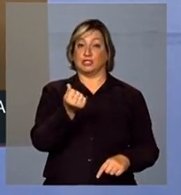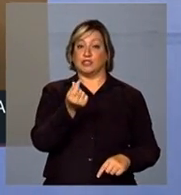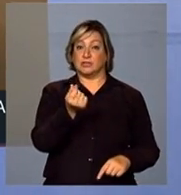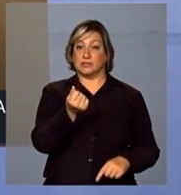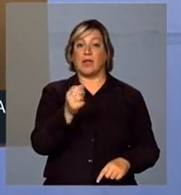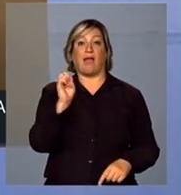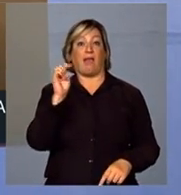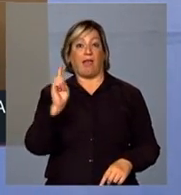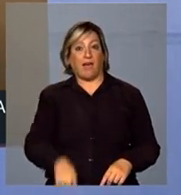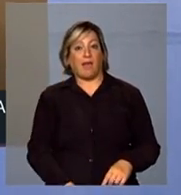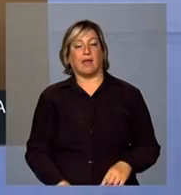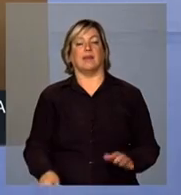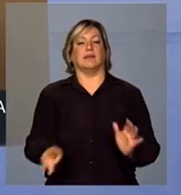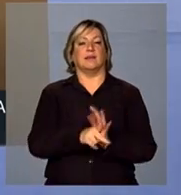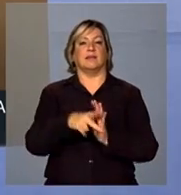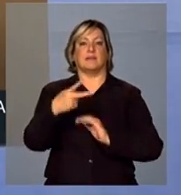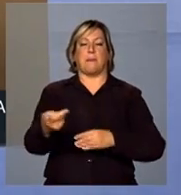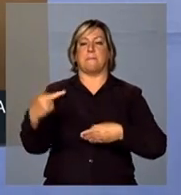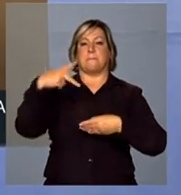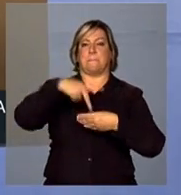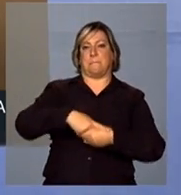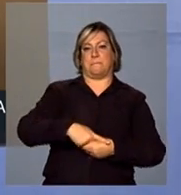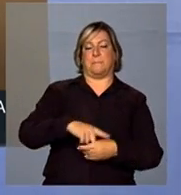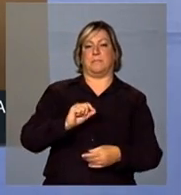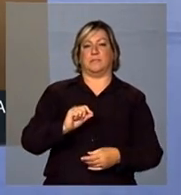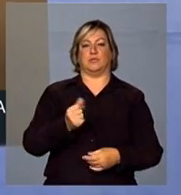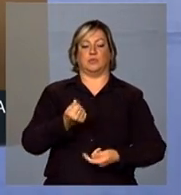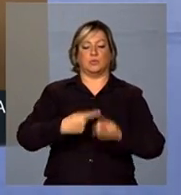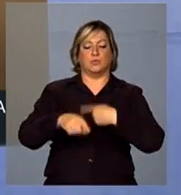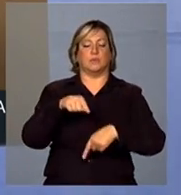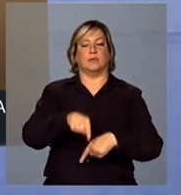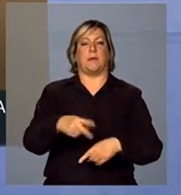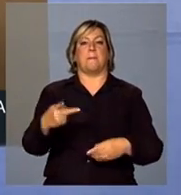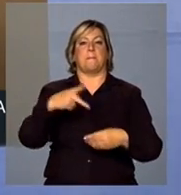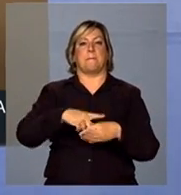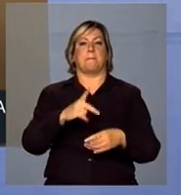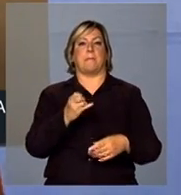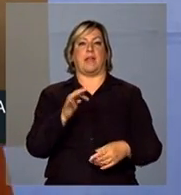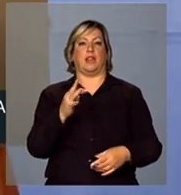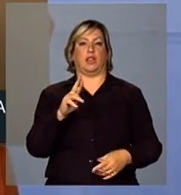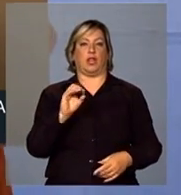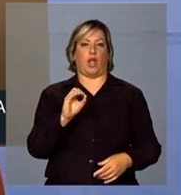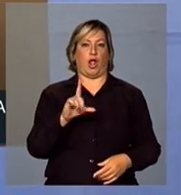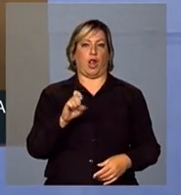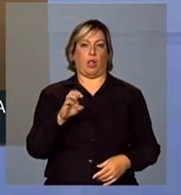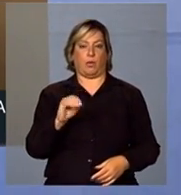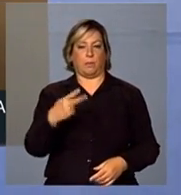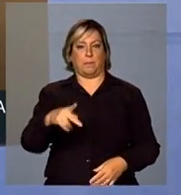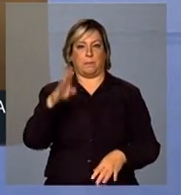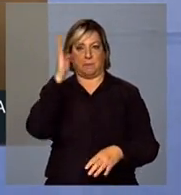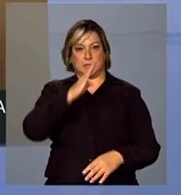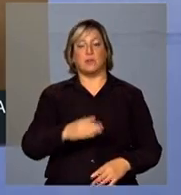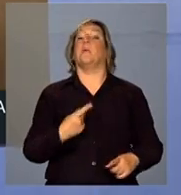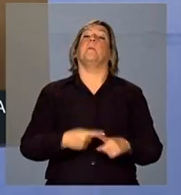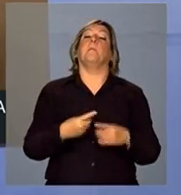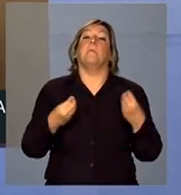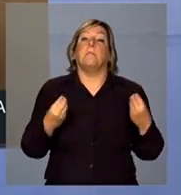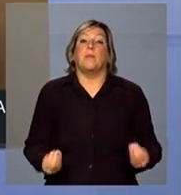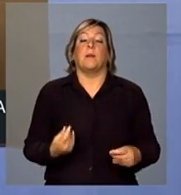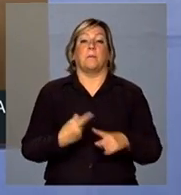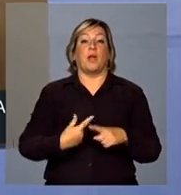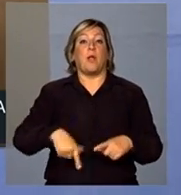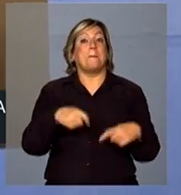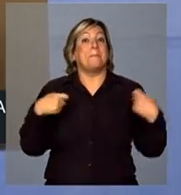é dos royalties do petróleo no Brasil. Por quê? Porque nós temos de fazer